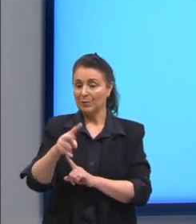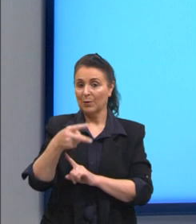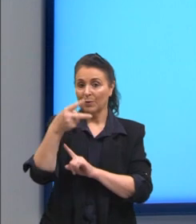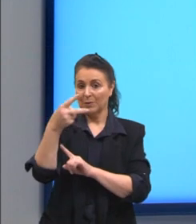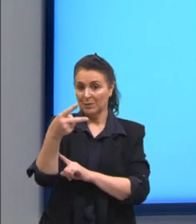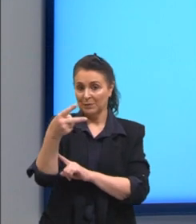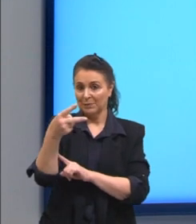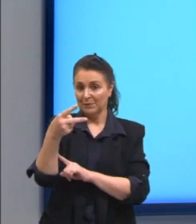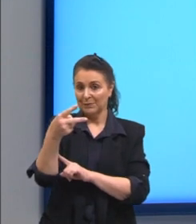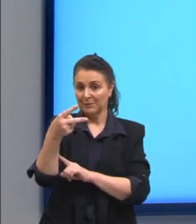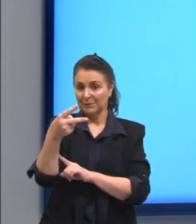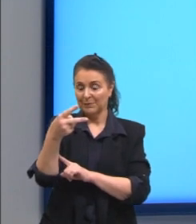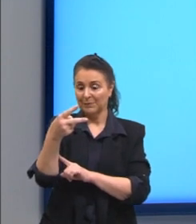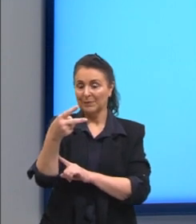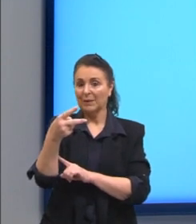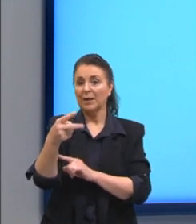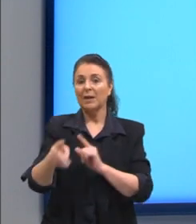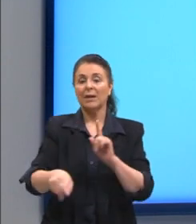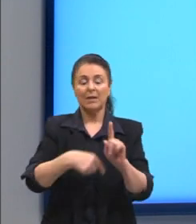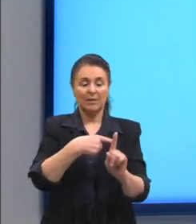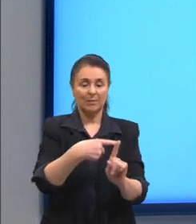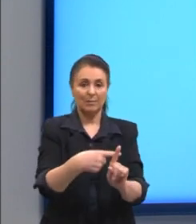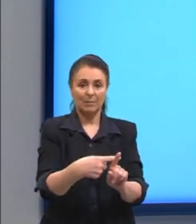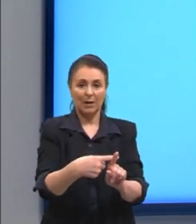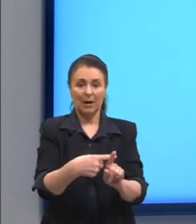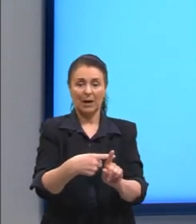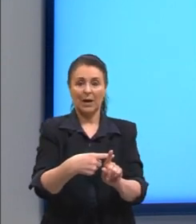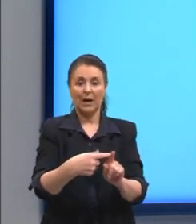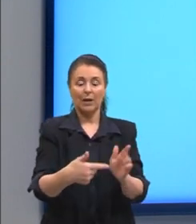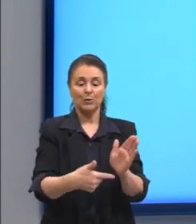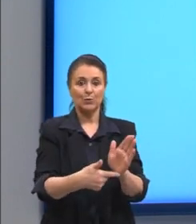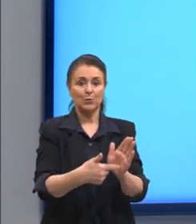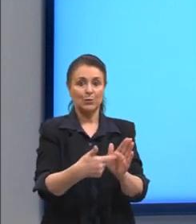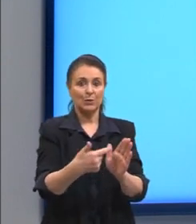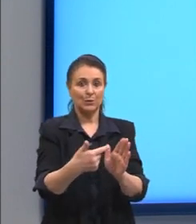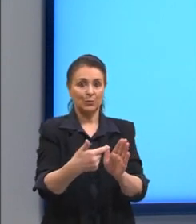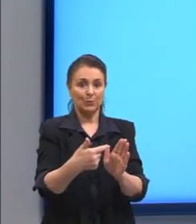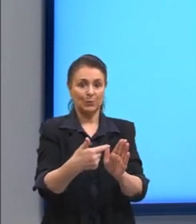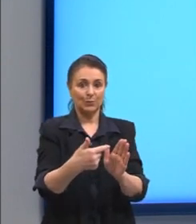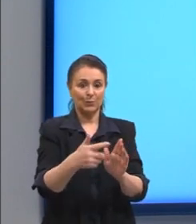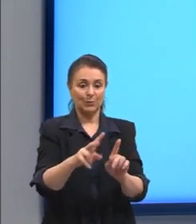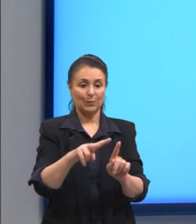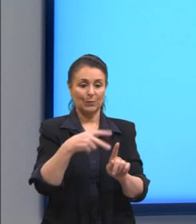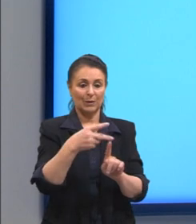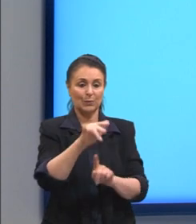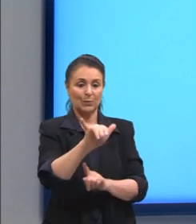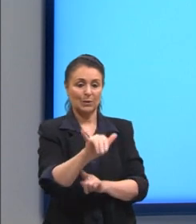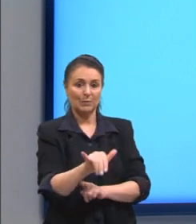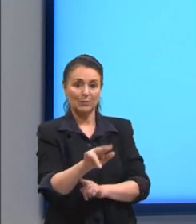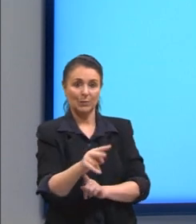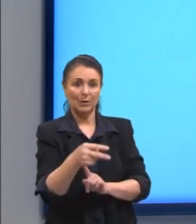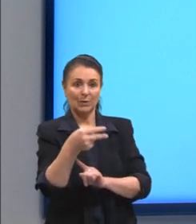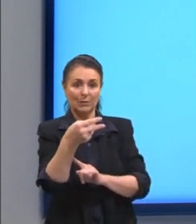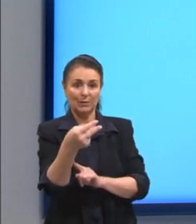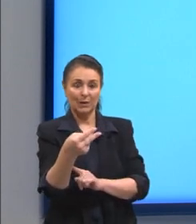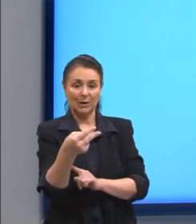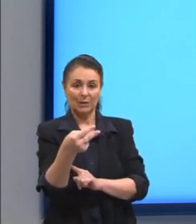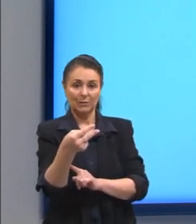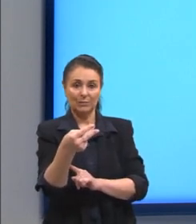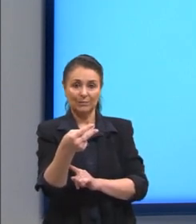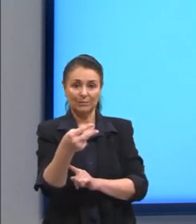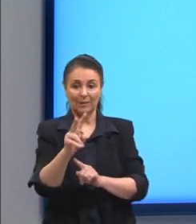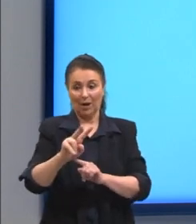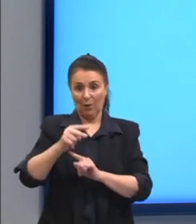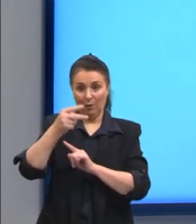ao quadrado mais o segundo termo ao quadrado portanto y ao quadrado elevado ao